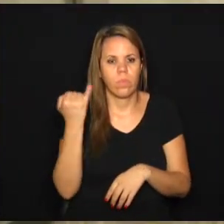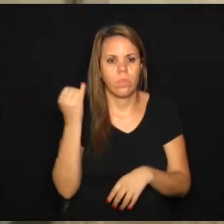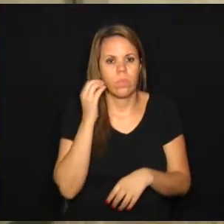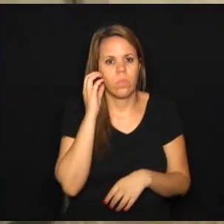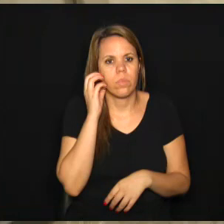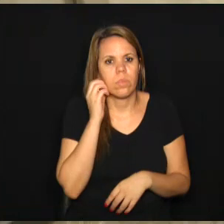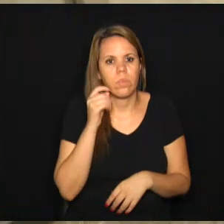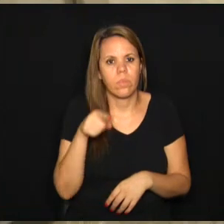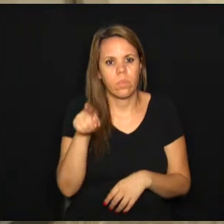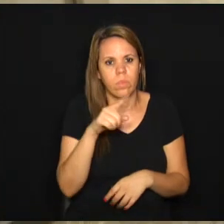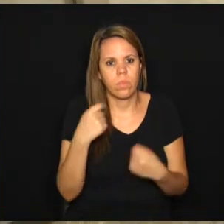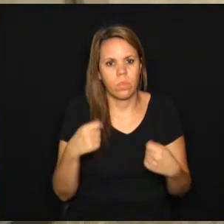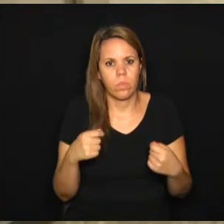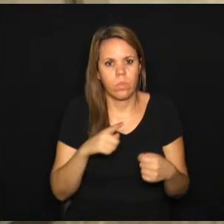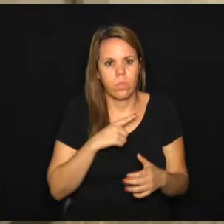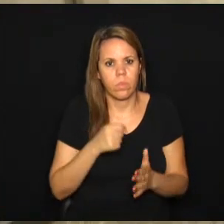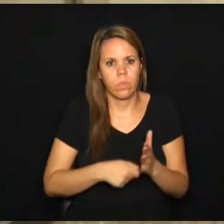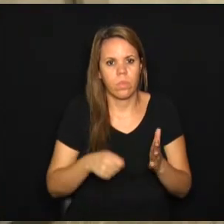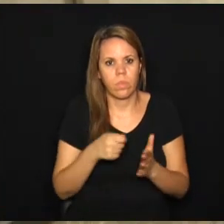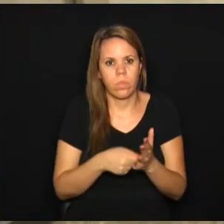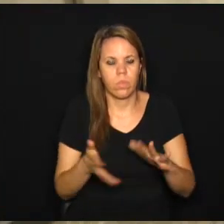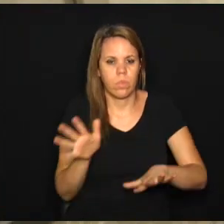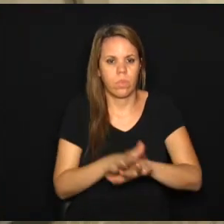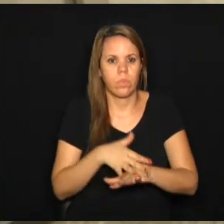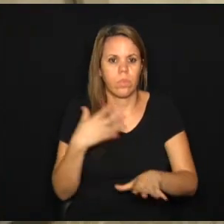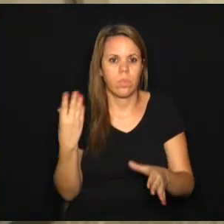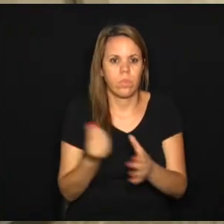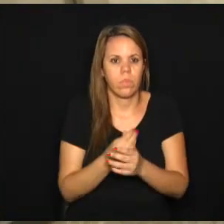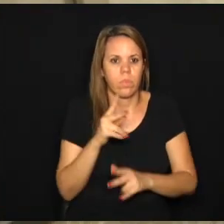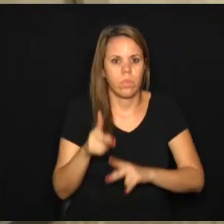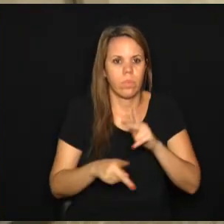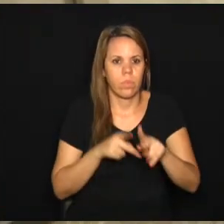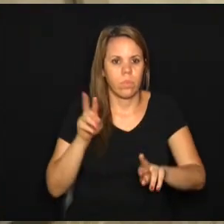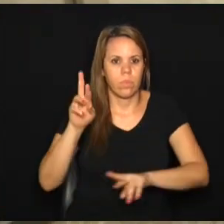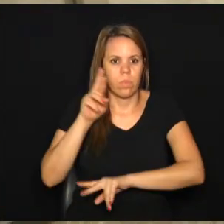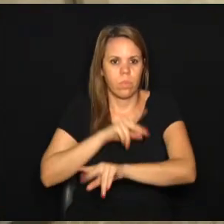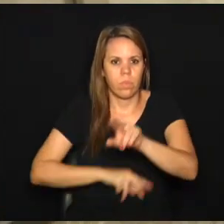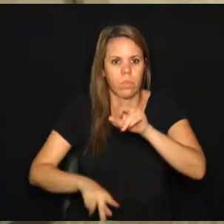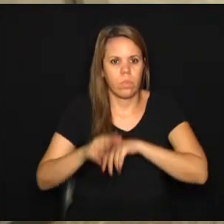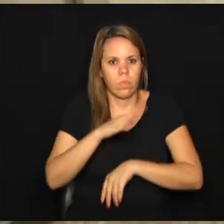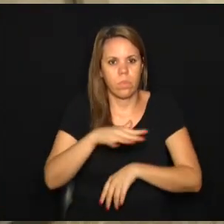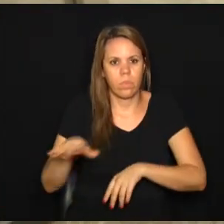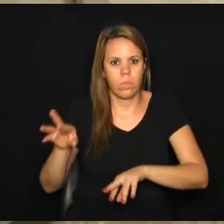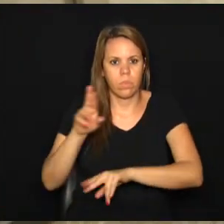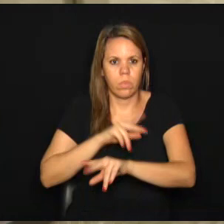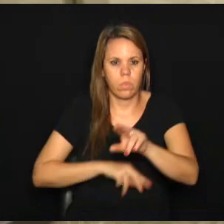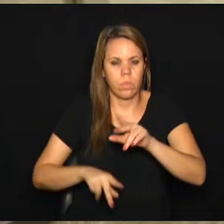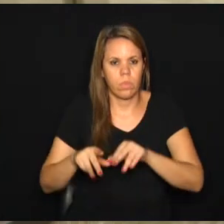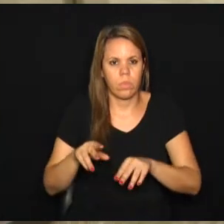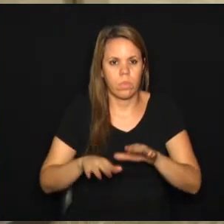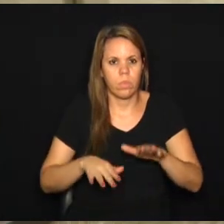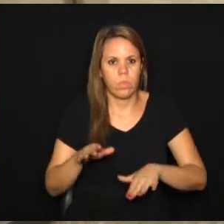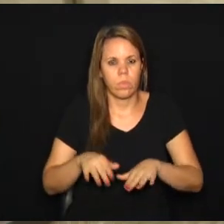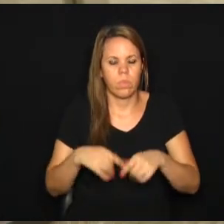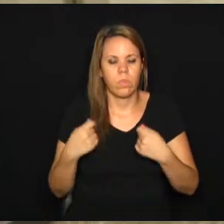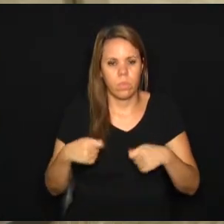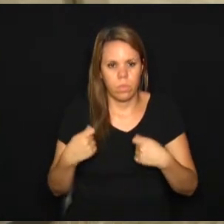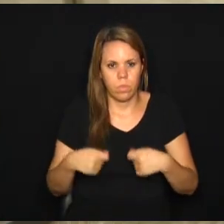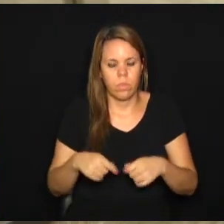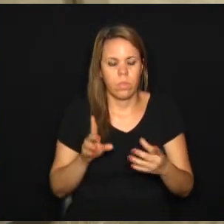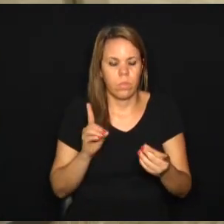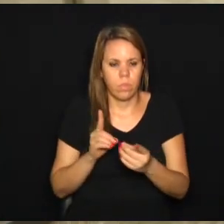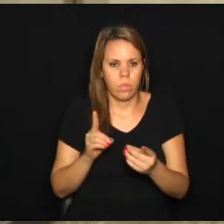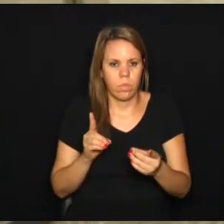você tem que ter políticas de inclusão, porque as pessoas são diferentes, as crianças são diferentes e muitas vezes precisam de